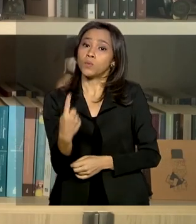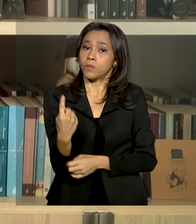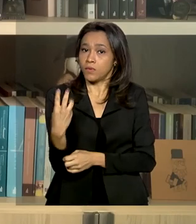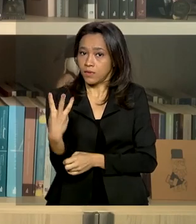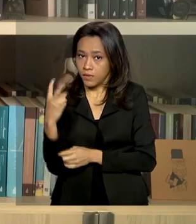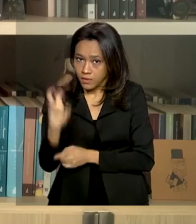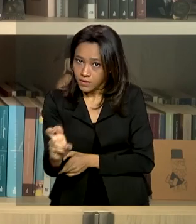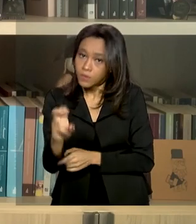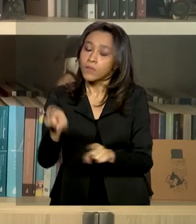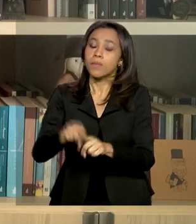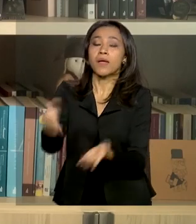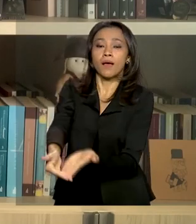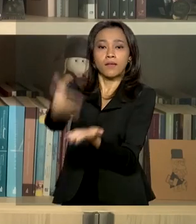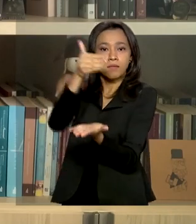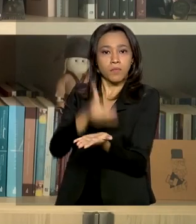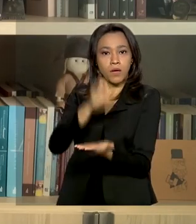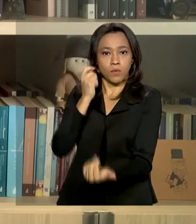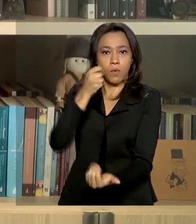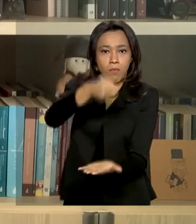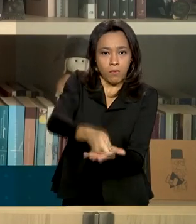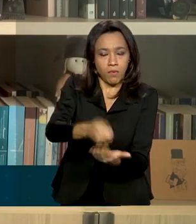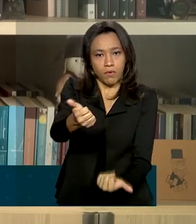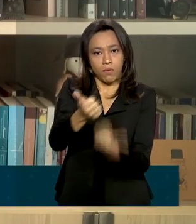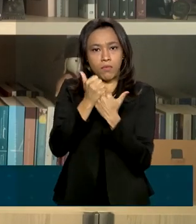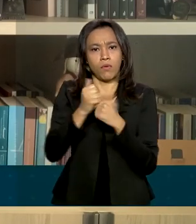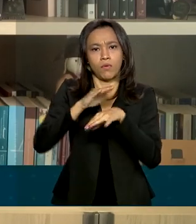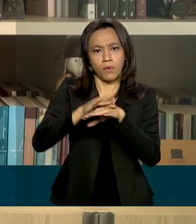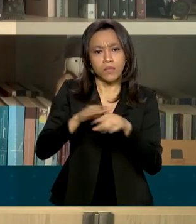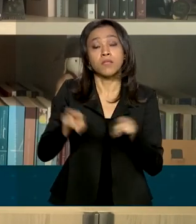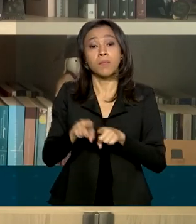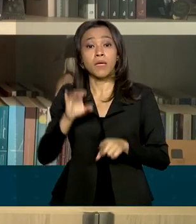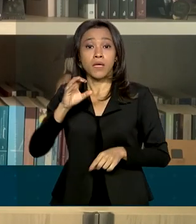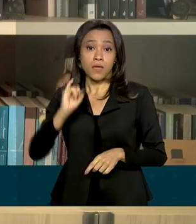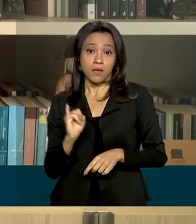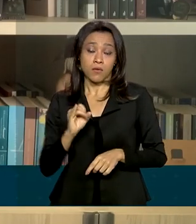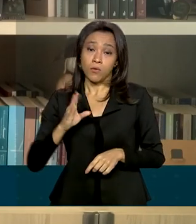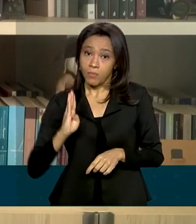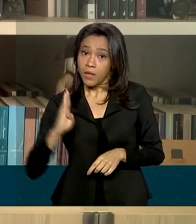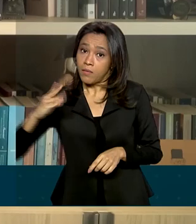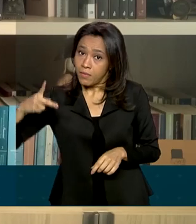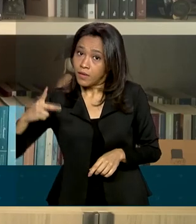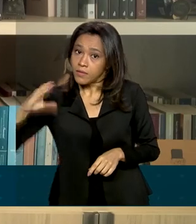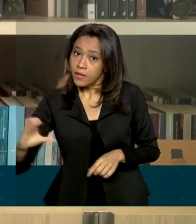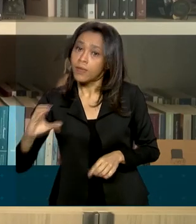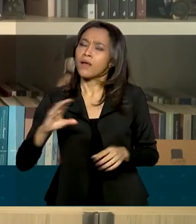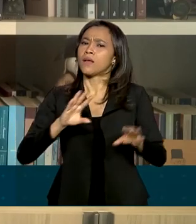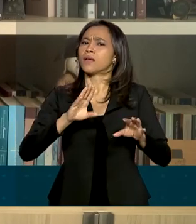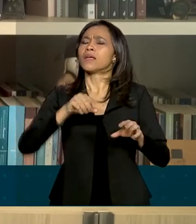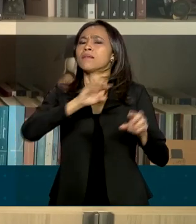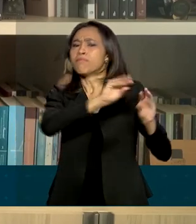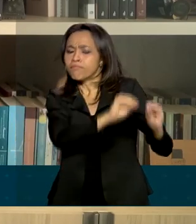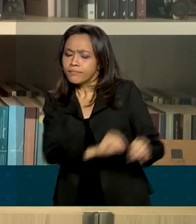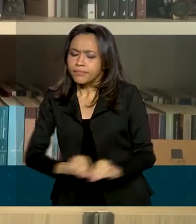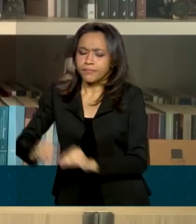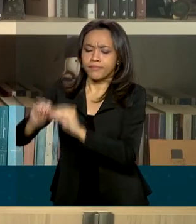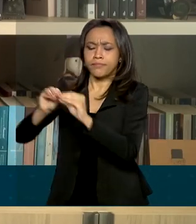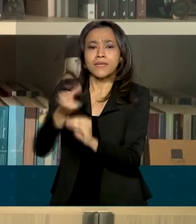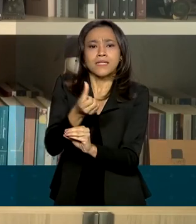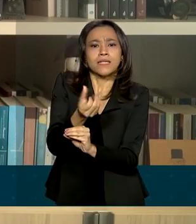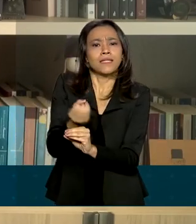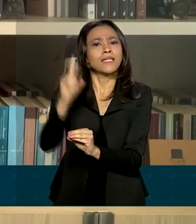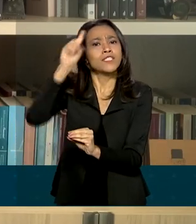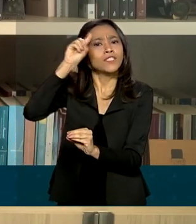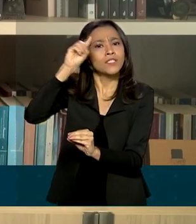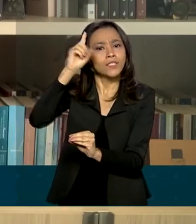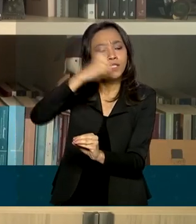antecipar o pagamento do auxílio doença e do BPC, o INSS também suspendeu por mais 60 dias o prazo para que